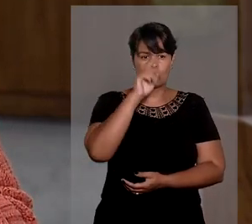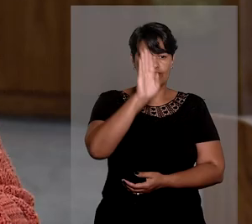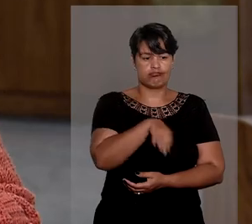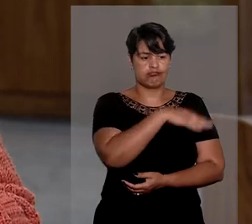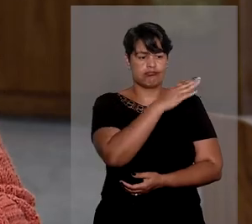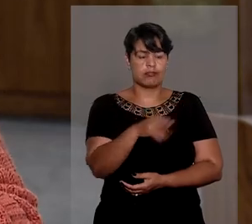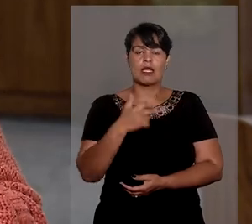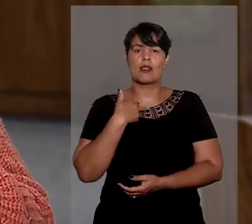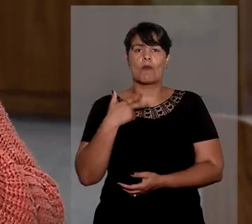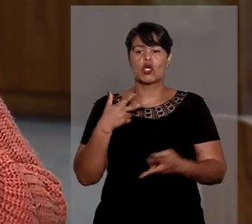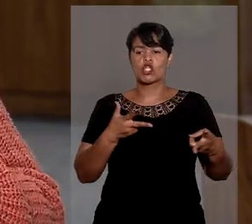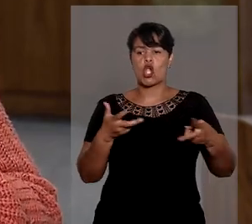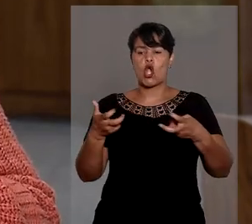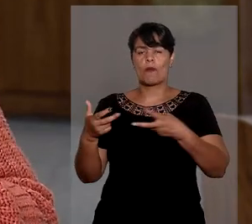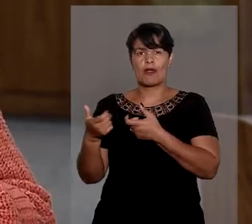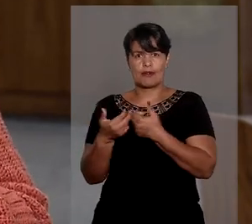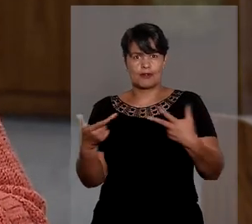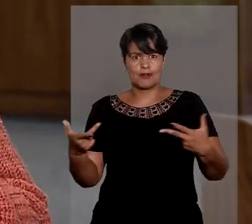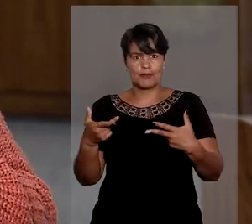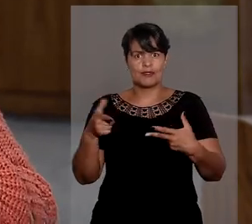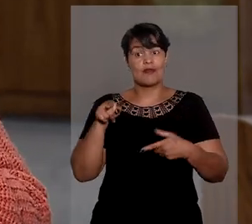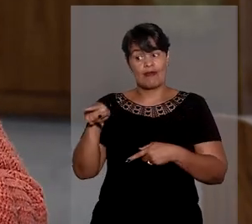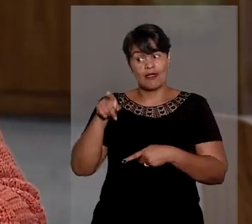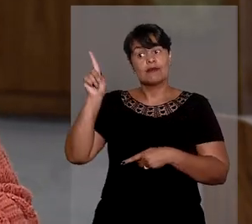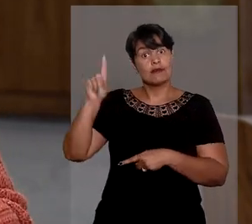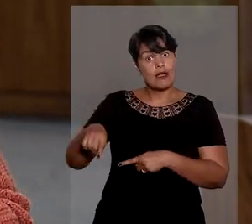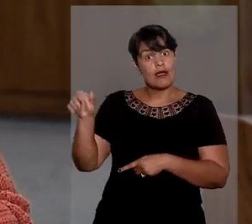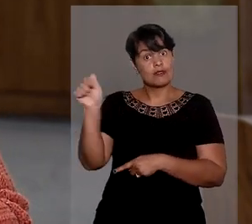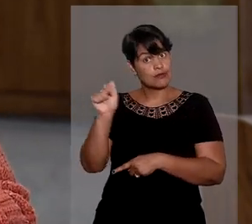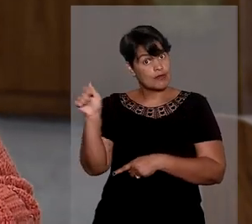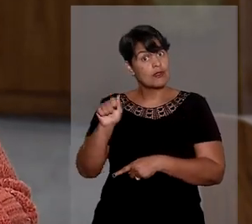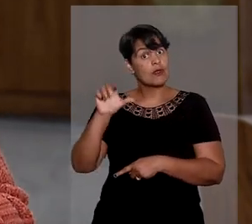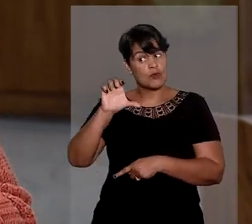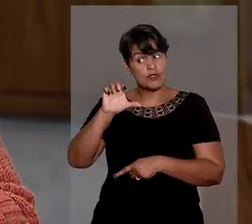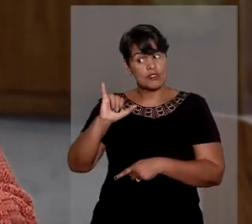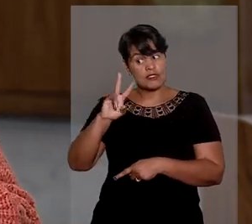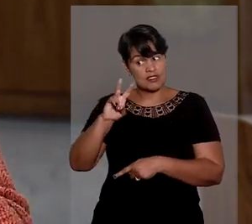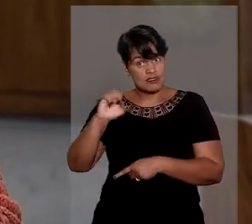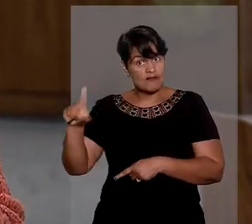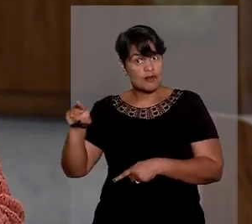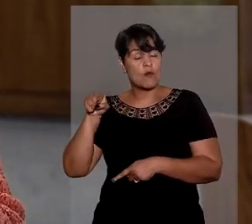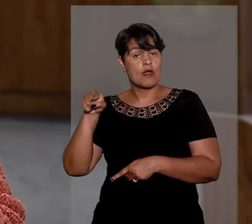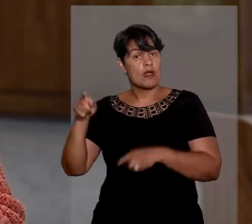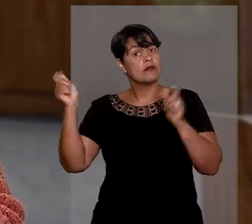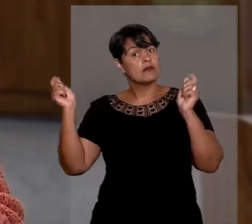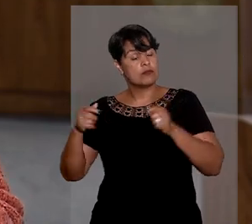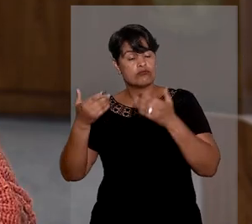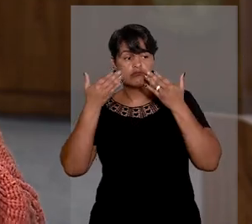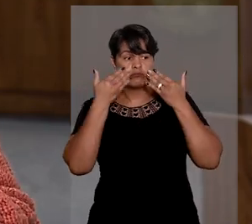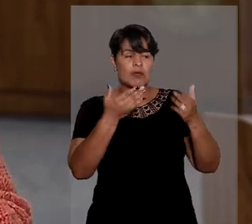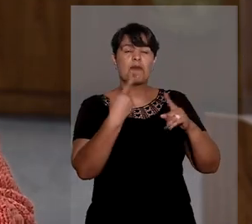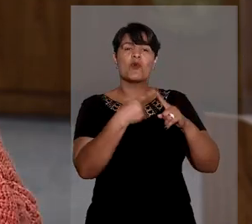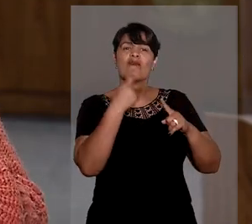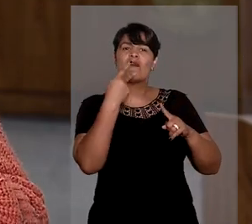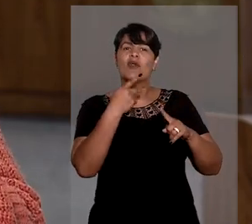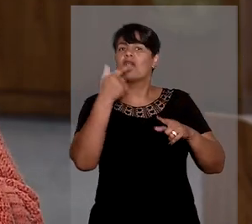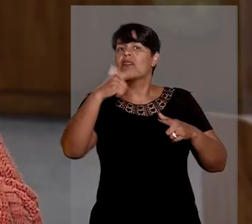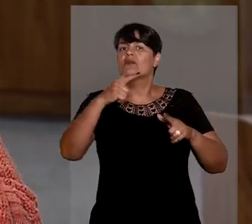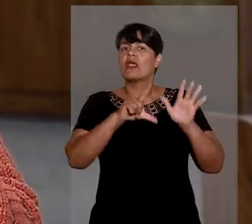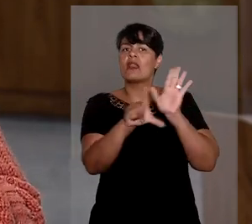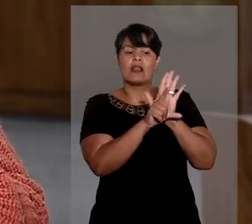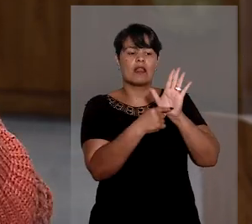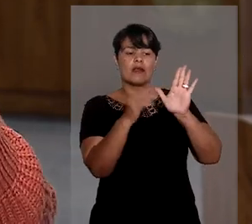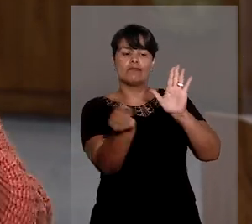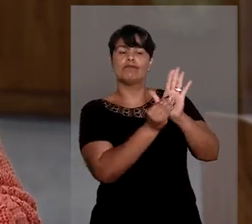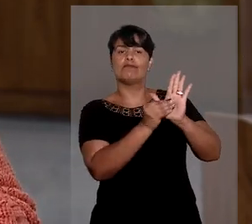cobrança da entidade, que é a Associação Civil, perante o Juizado Especial por ausência de previsão legal expressa para que